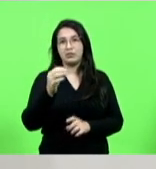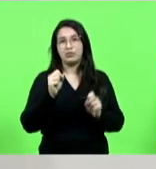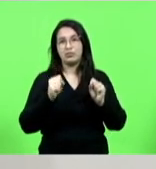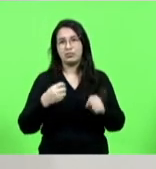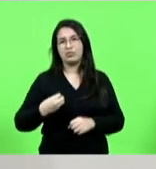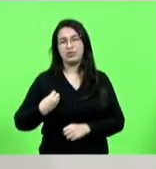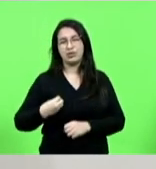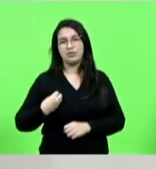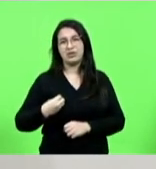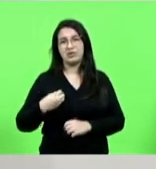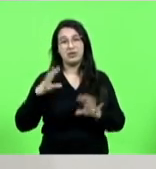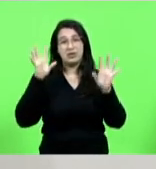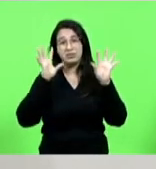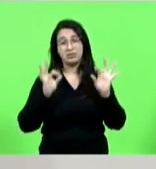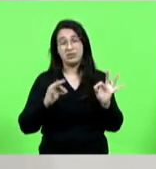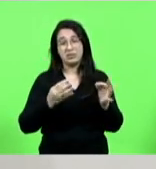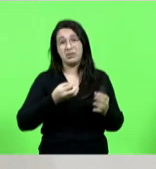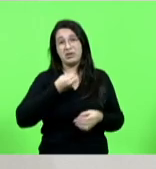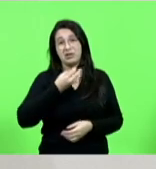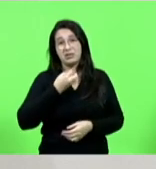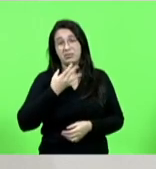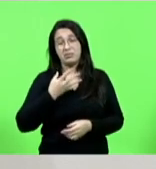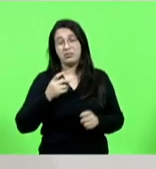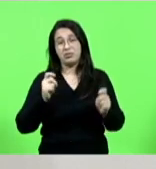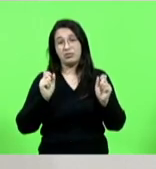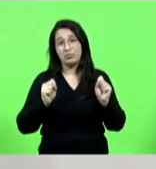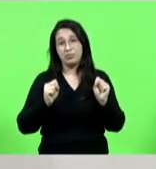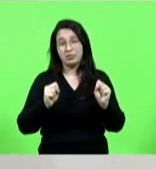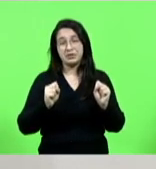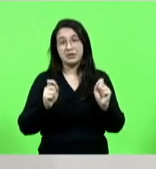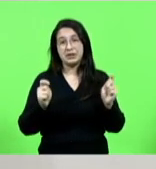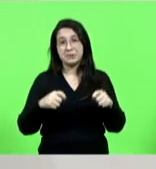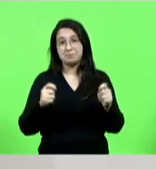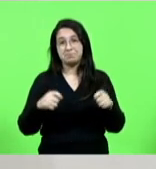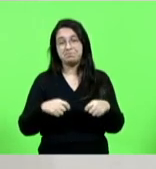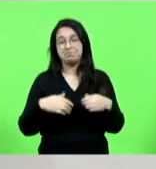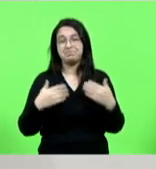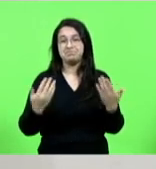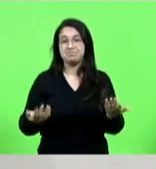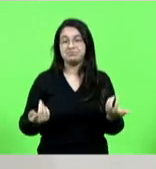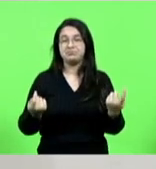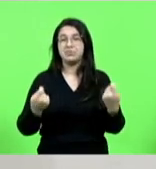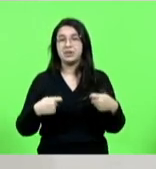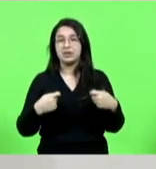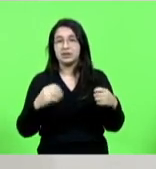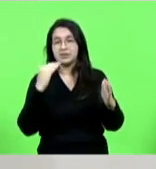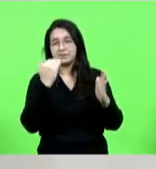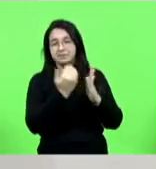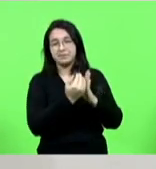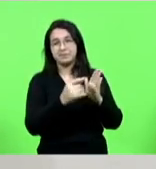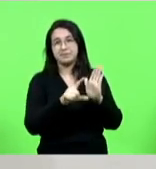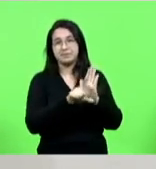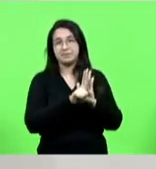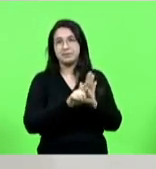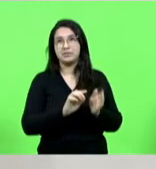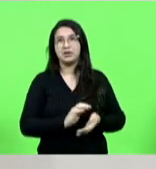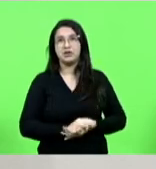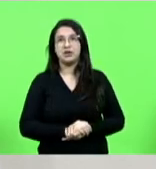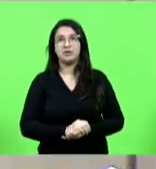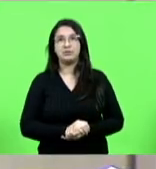poderia ser muitas coisas boas então nós precisamos ter a aplicabilidade da lei real obrigado presidente